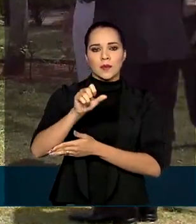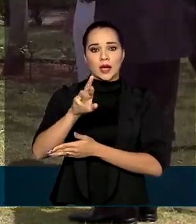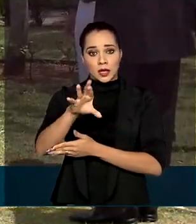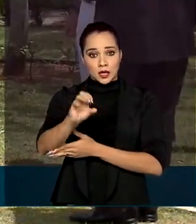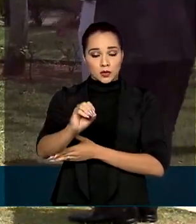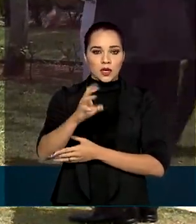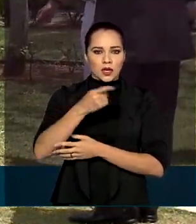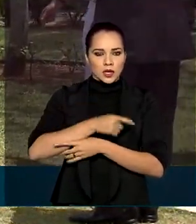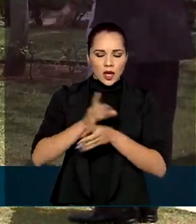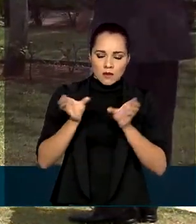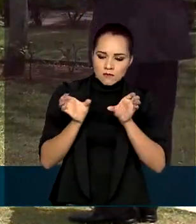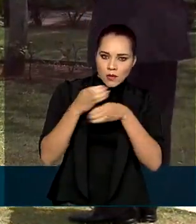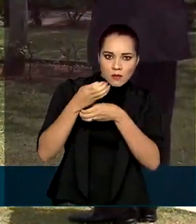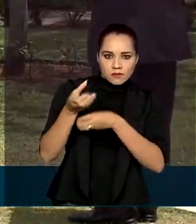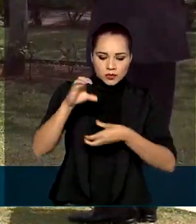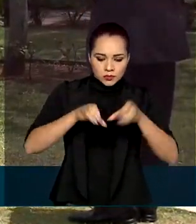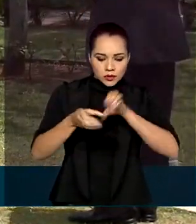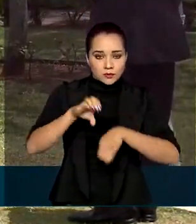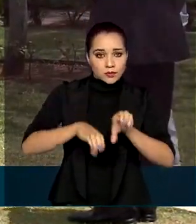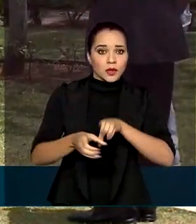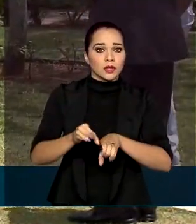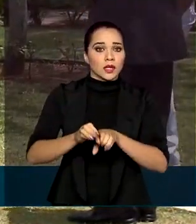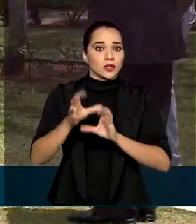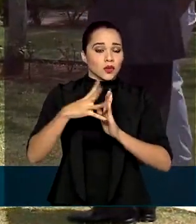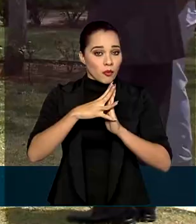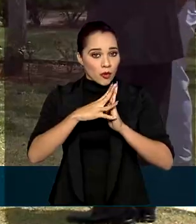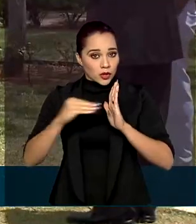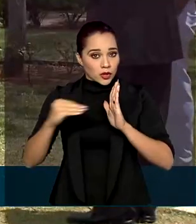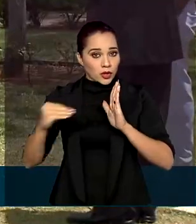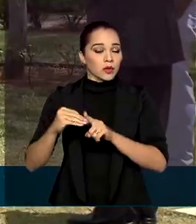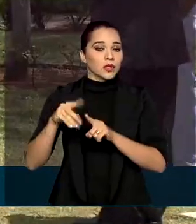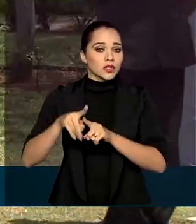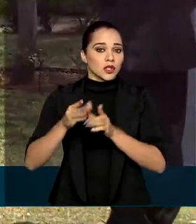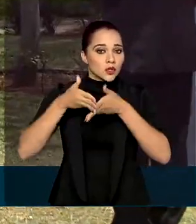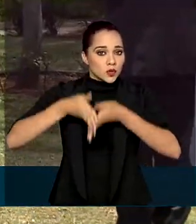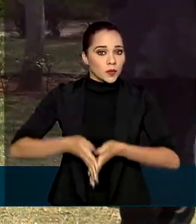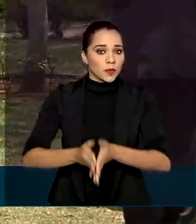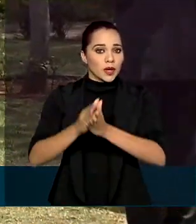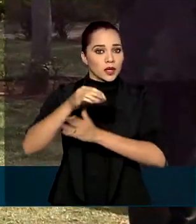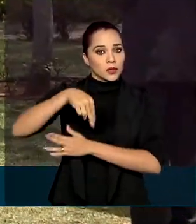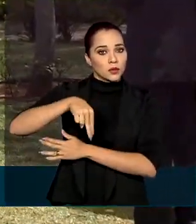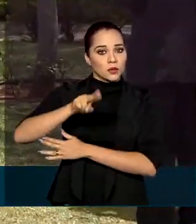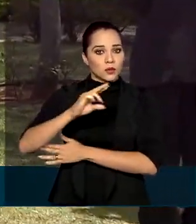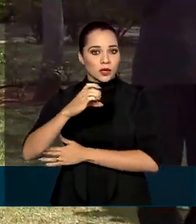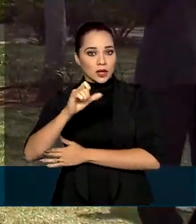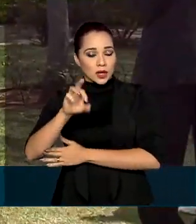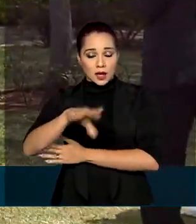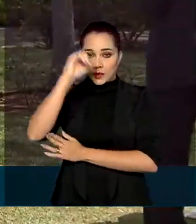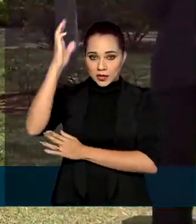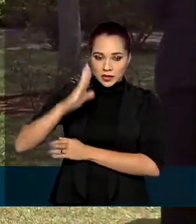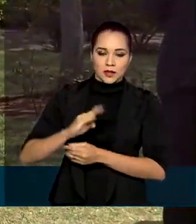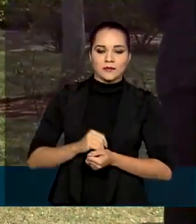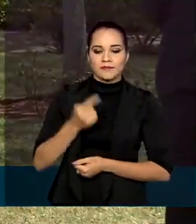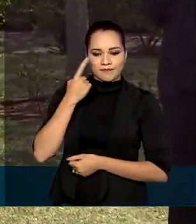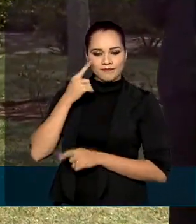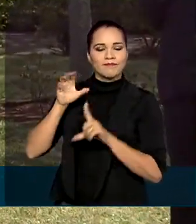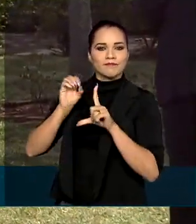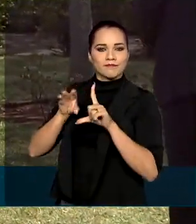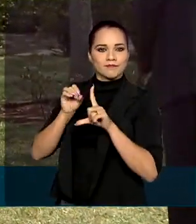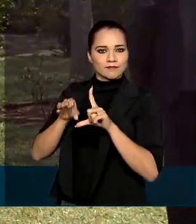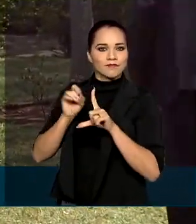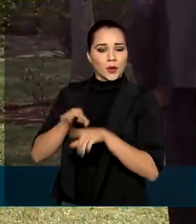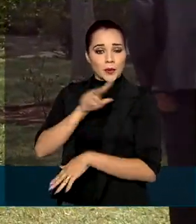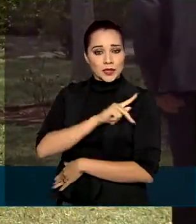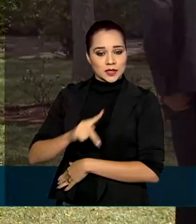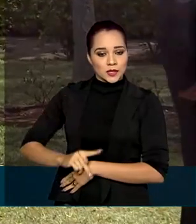do reator em um protótipo do submarino nuclear. Estamos aí com as imagens do presidente Jair